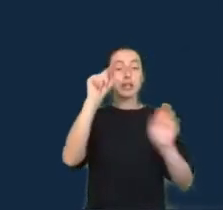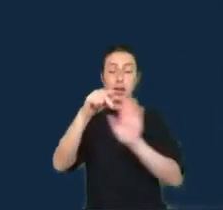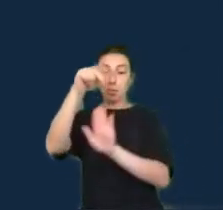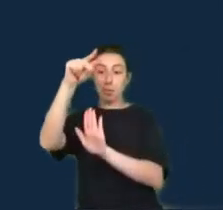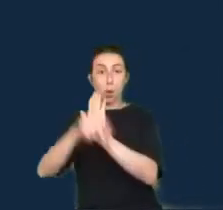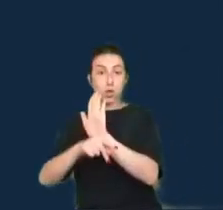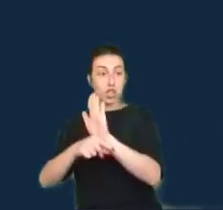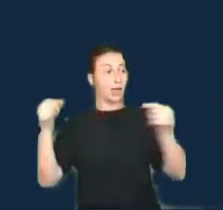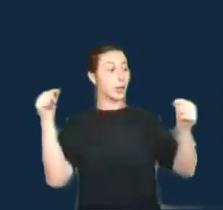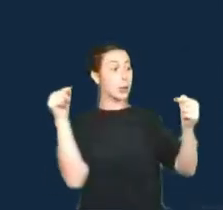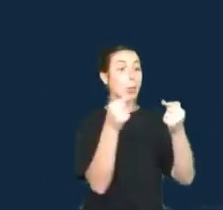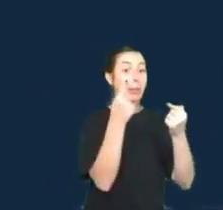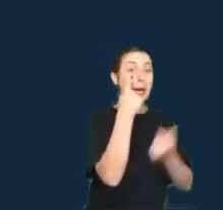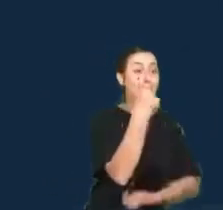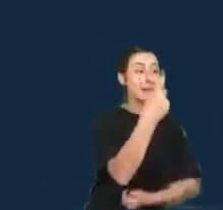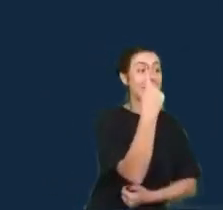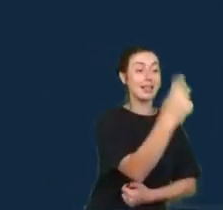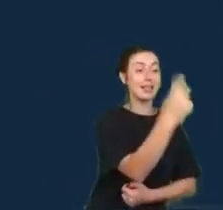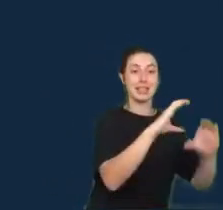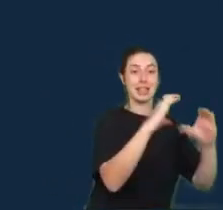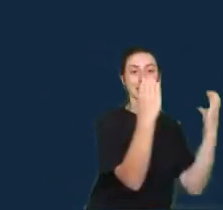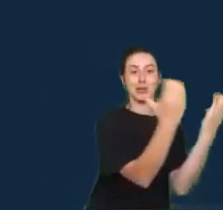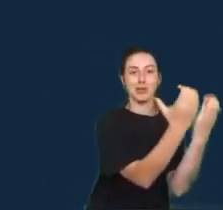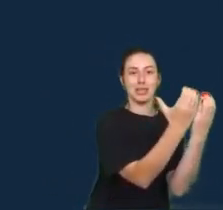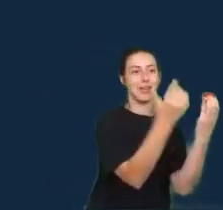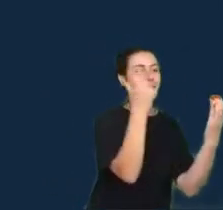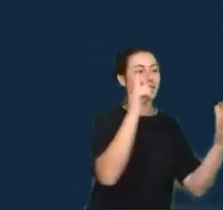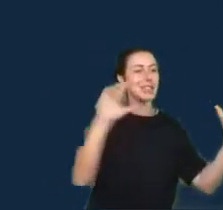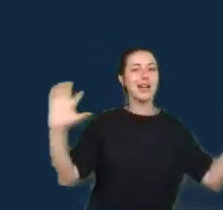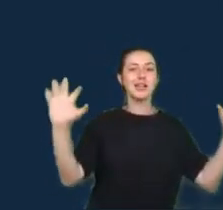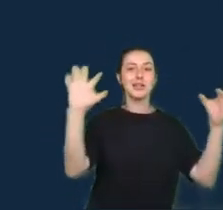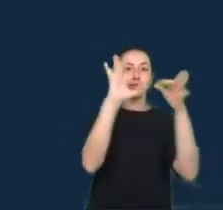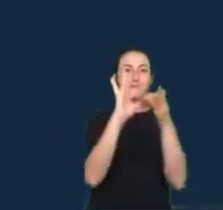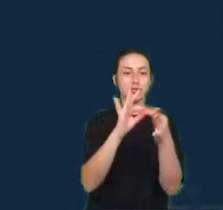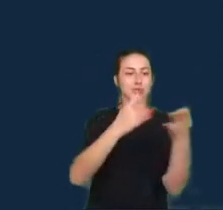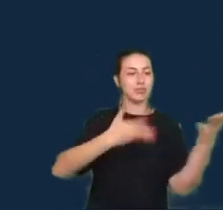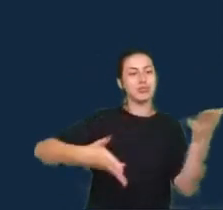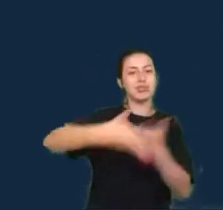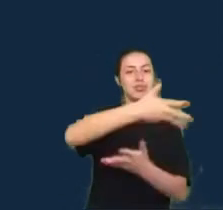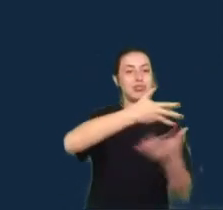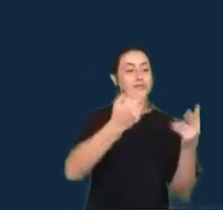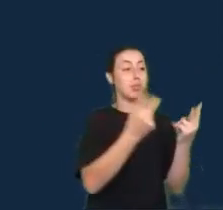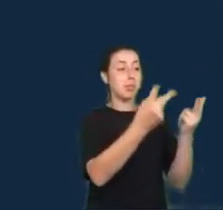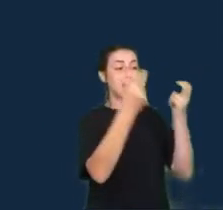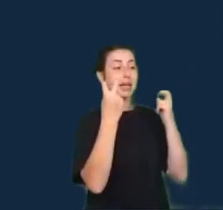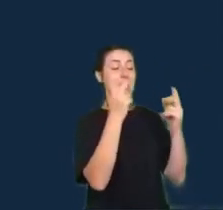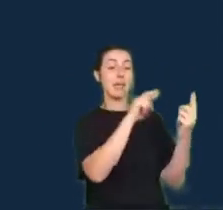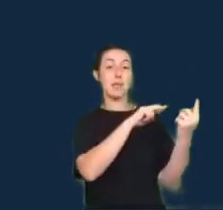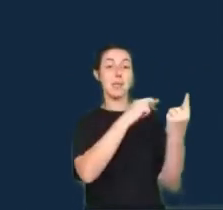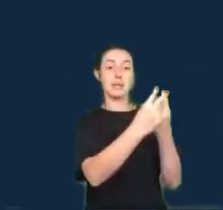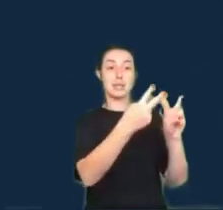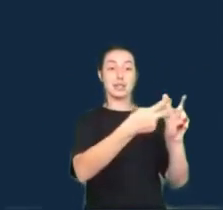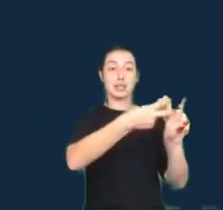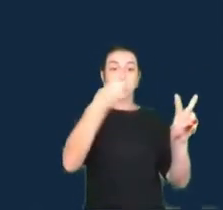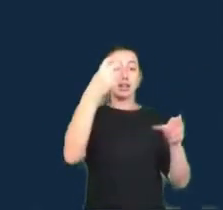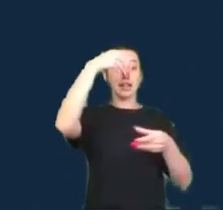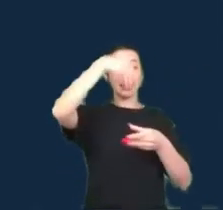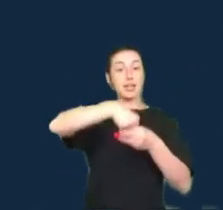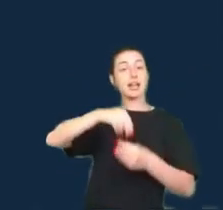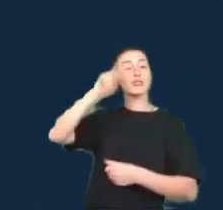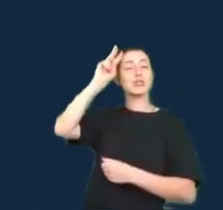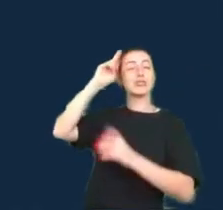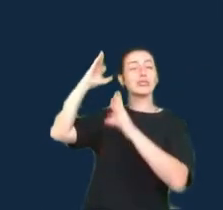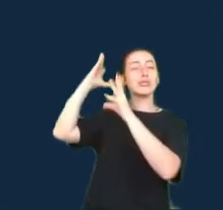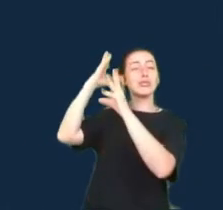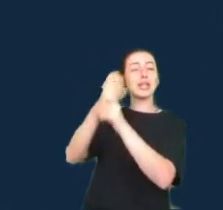comunidades, de modo a criar um espaço significativo das perspectivas indígenas nas histórias jornalísticas.